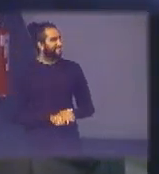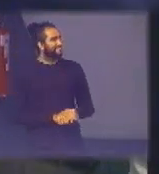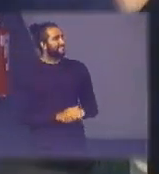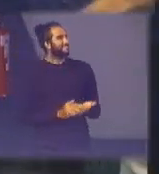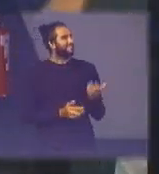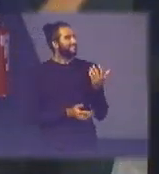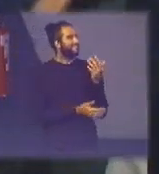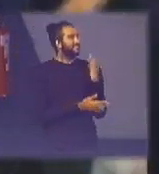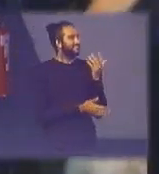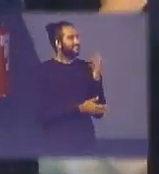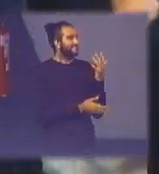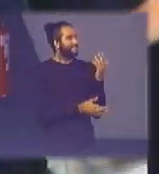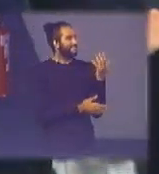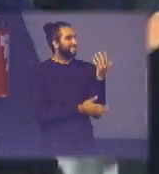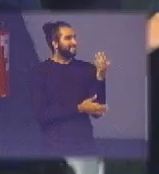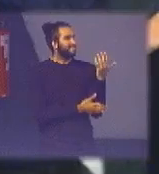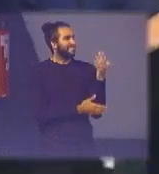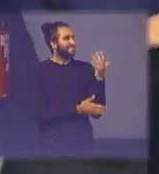mais um